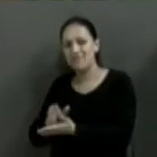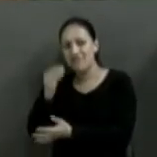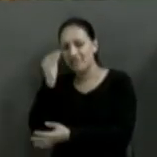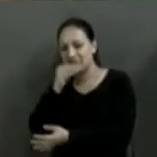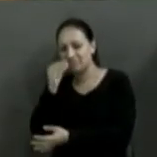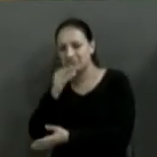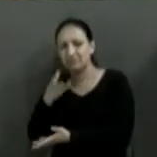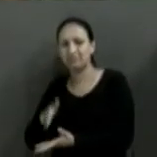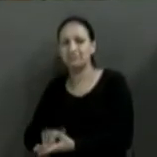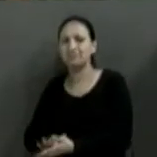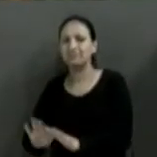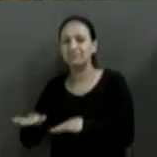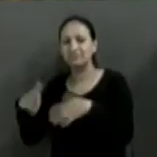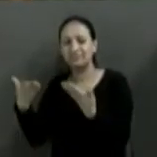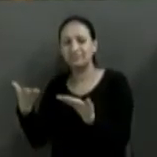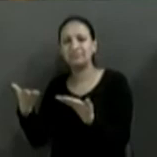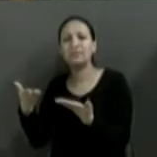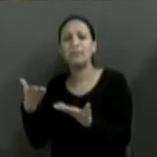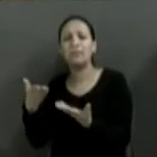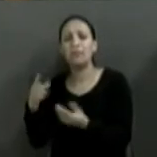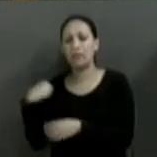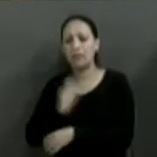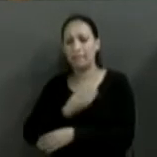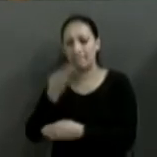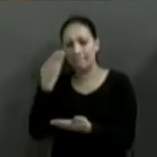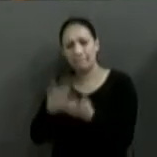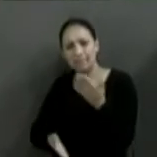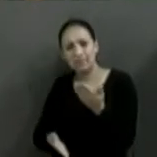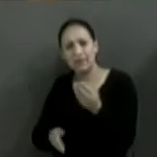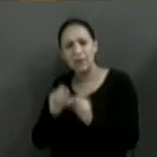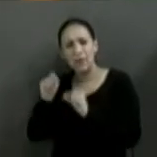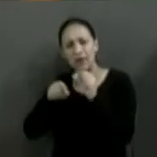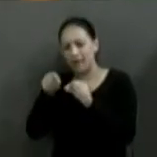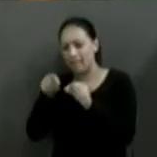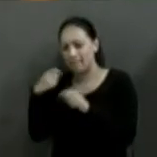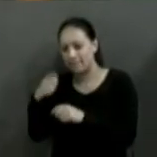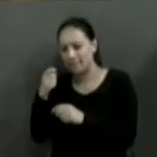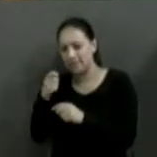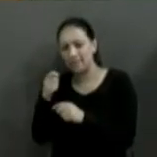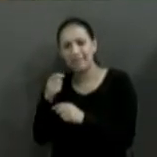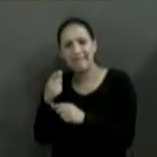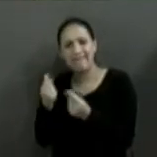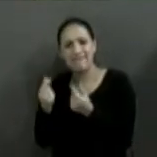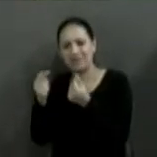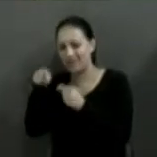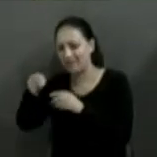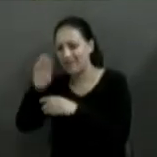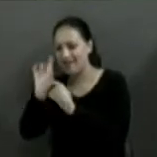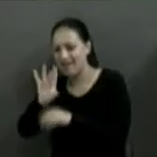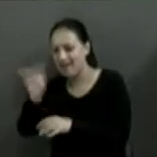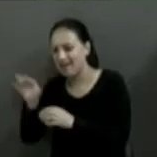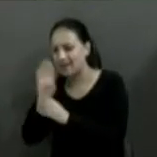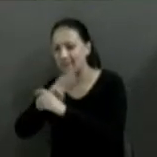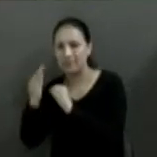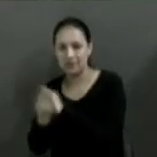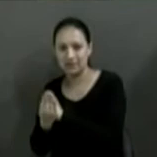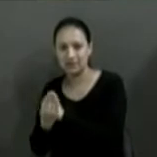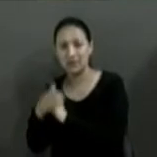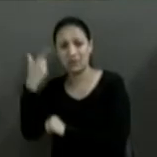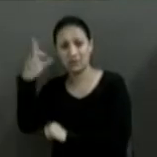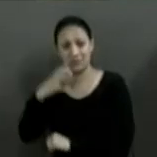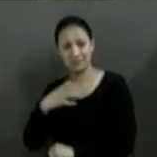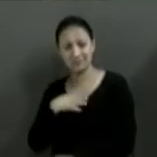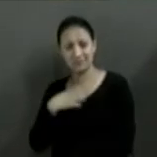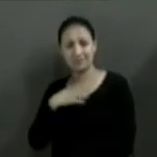desses dados, a gente vai ver os índices que precisam ser investidos. E outra forma é